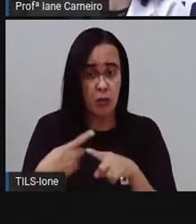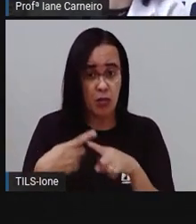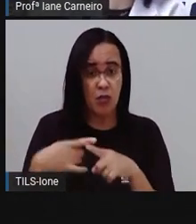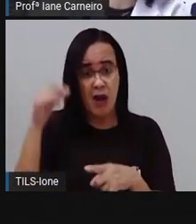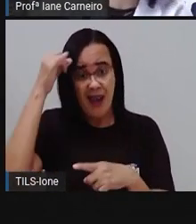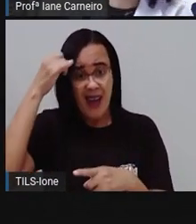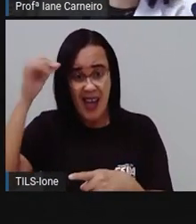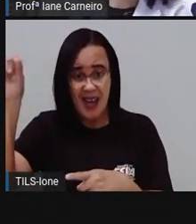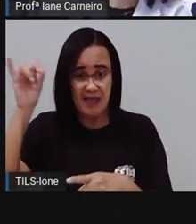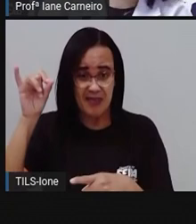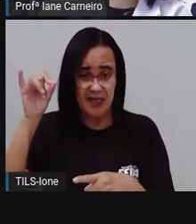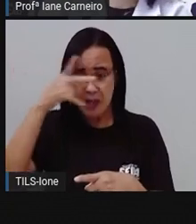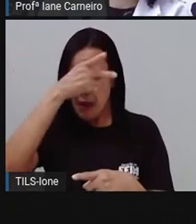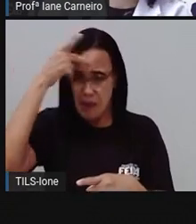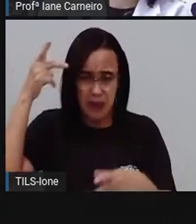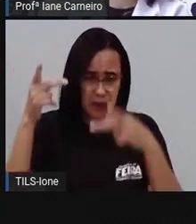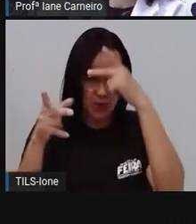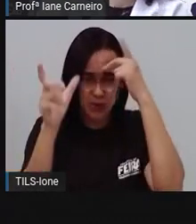mão, certo?